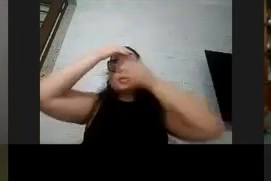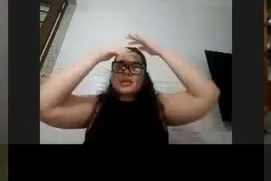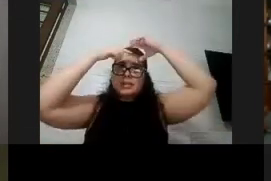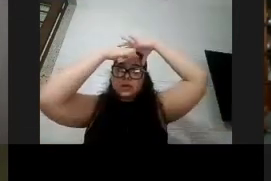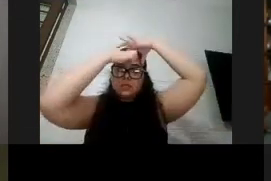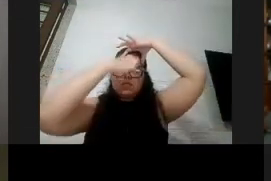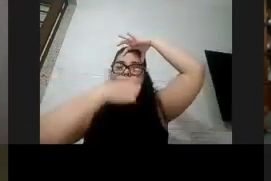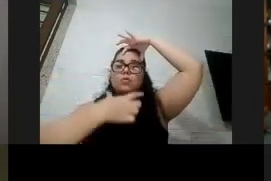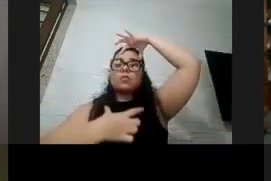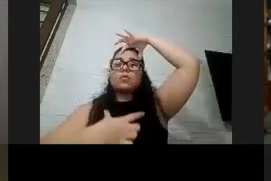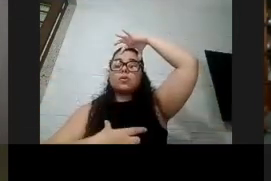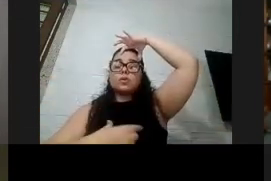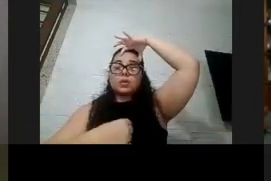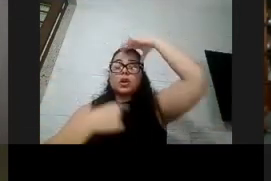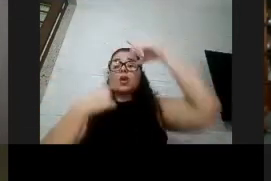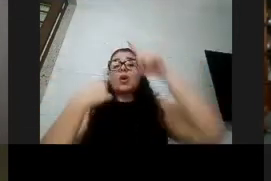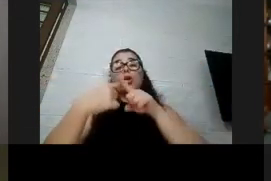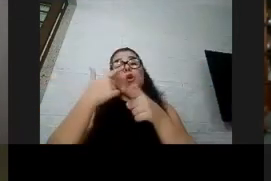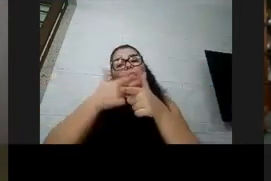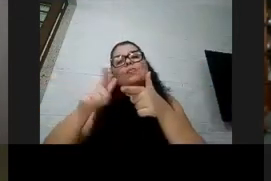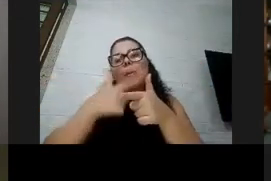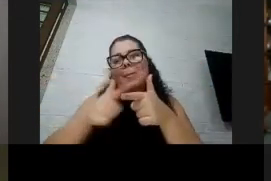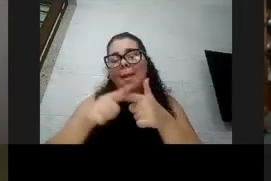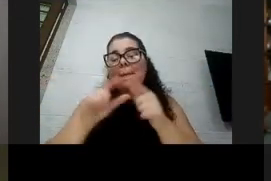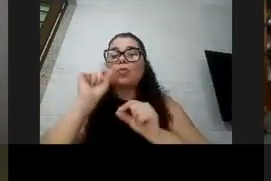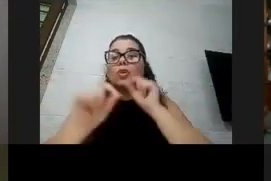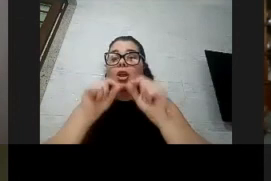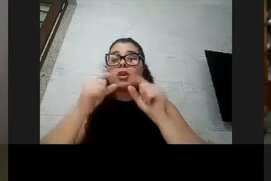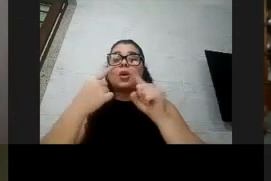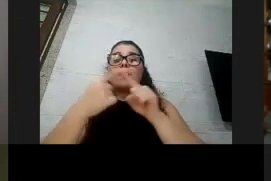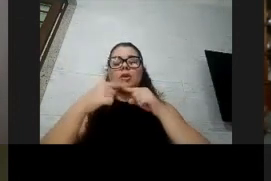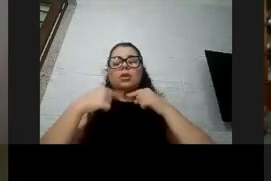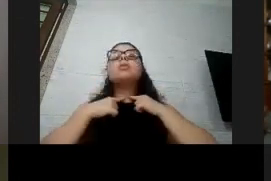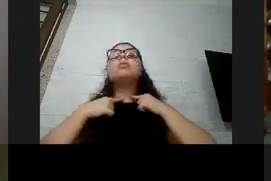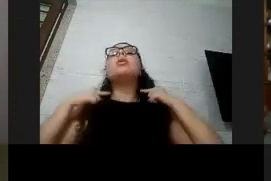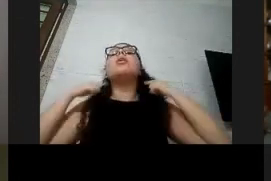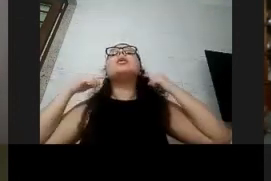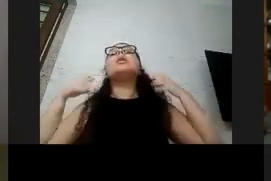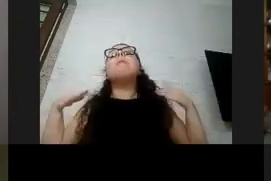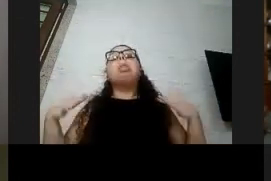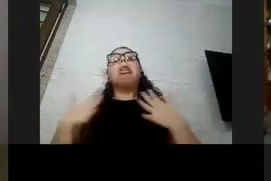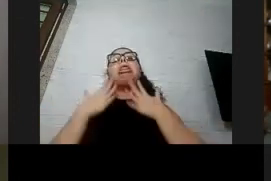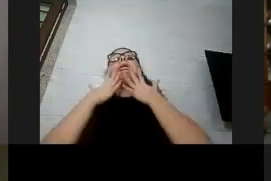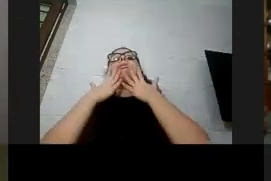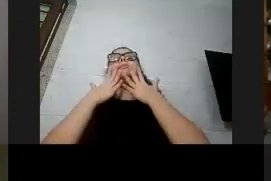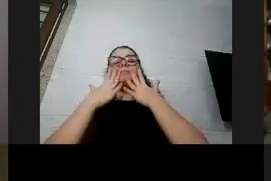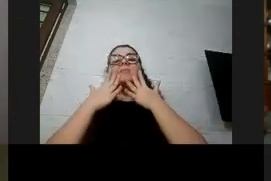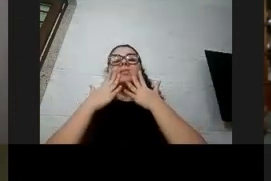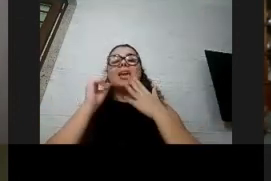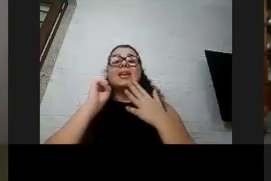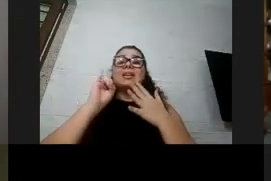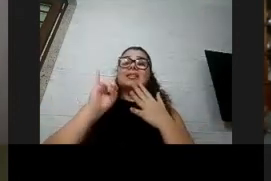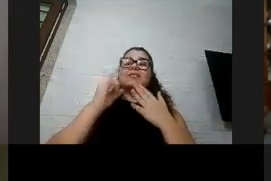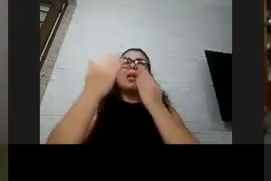porque qual é o problema do face shield fica esse espaço aqui embaixo que se ele tiver muito